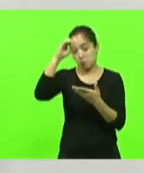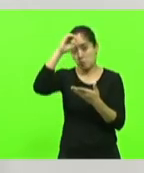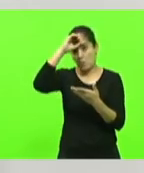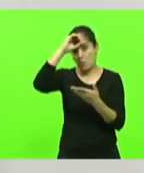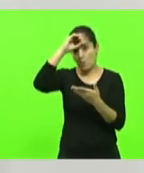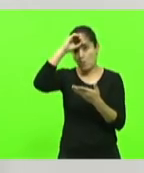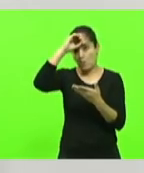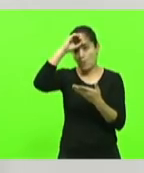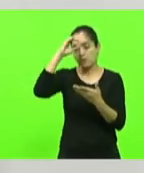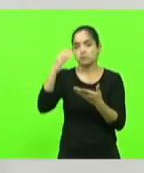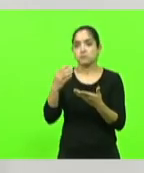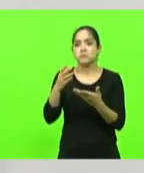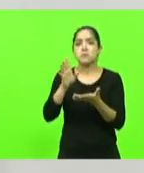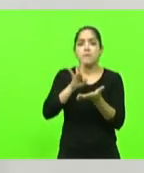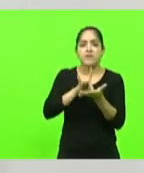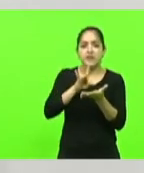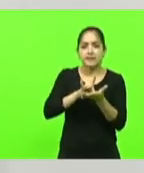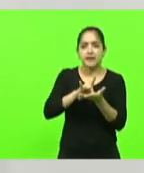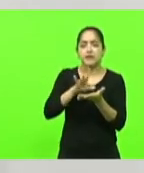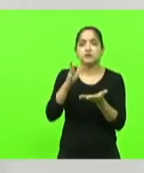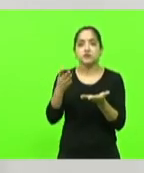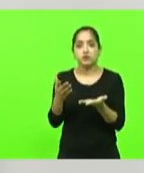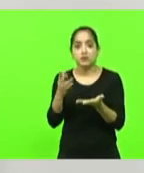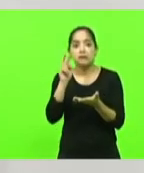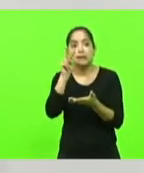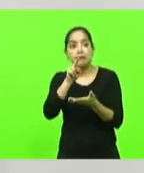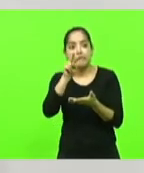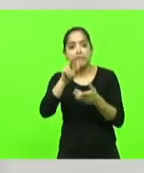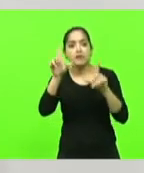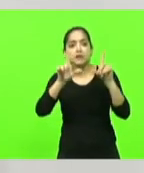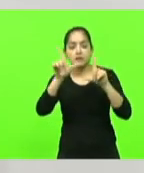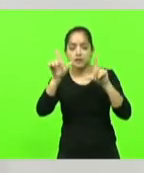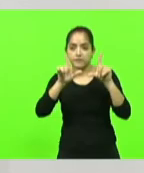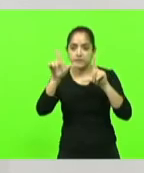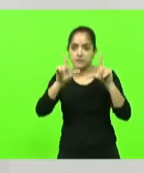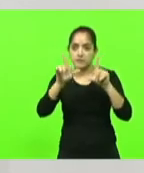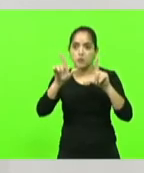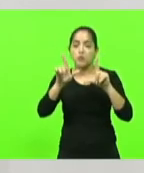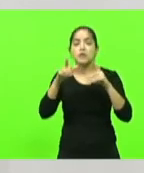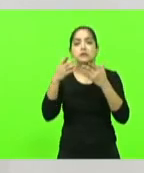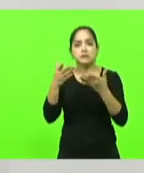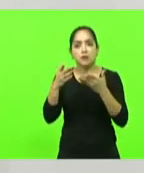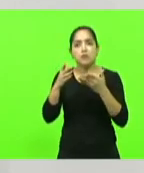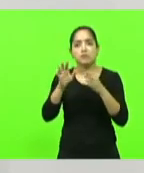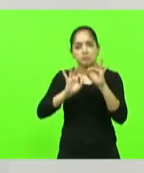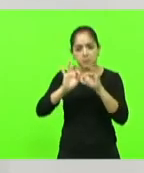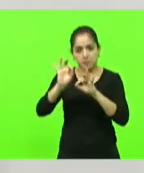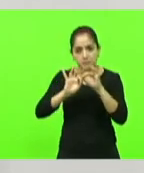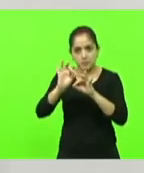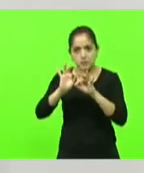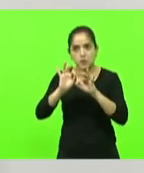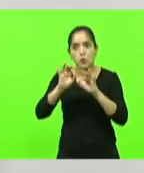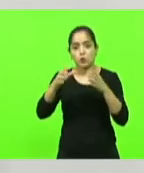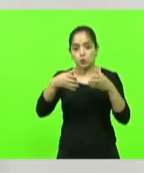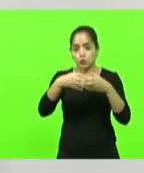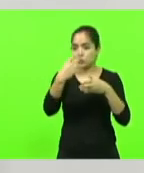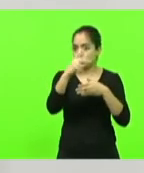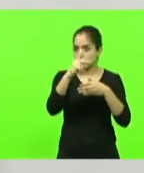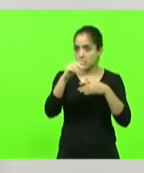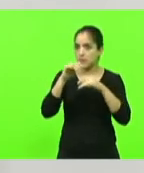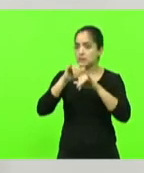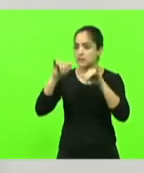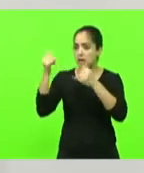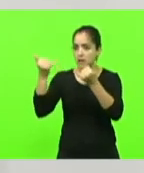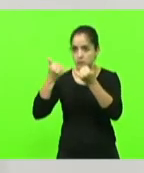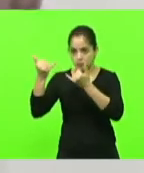interpreta como verdade absoluta aquilo que é assistido pela Rede Globo então fiz questão de colocar do grupo G1 ali as notícias também